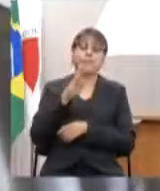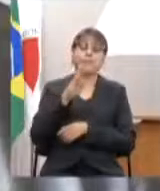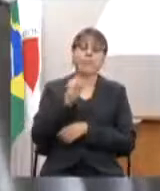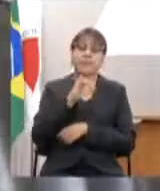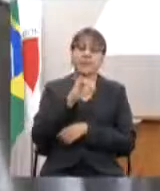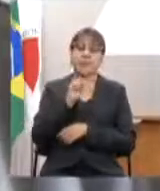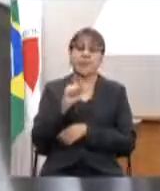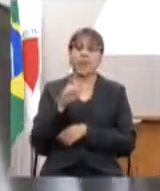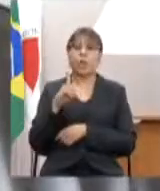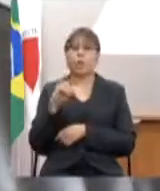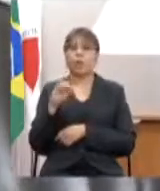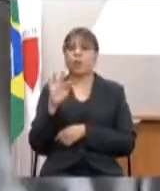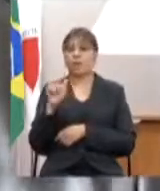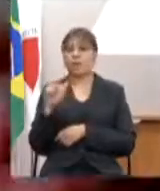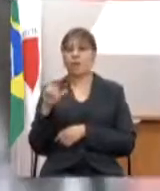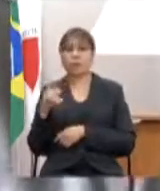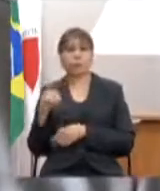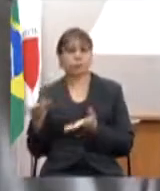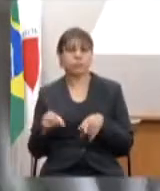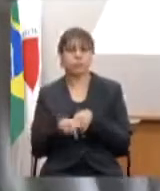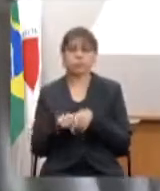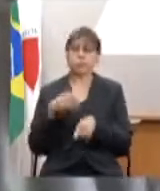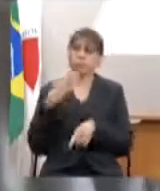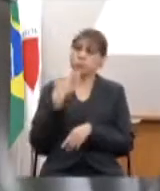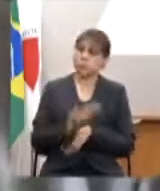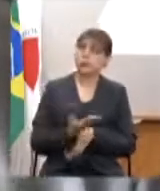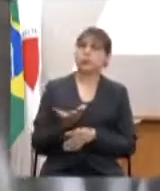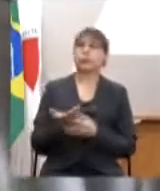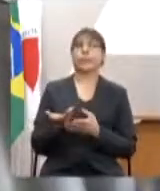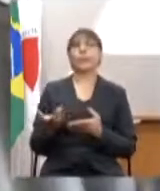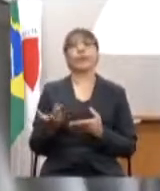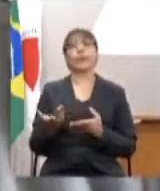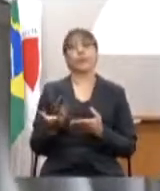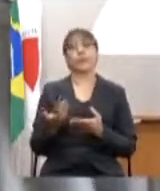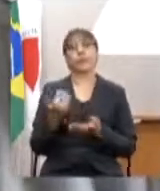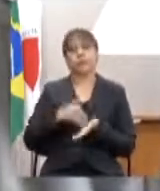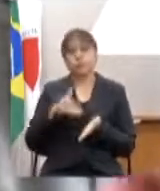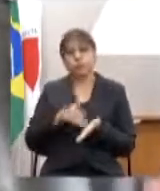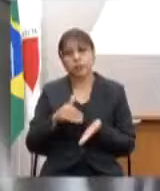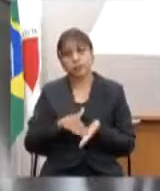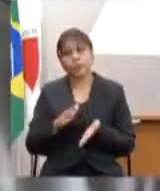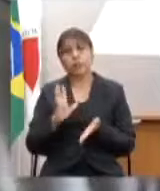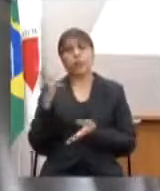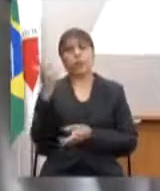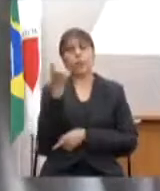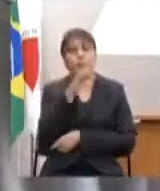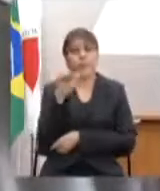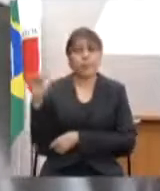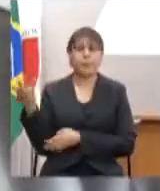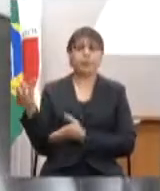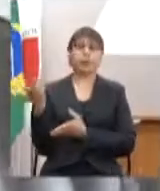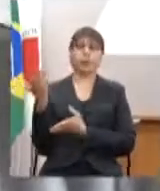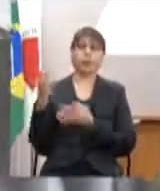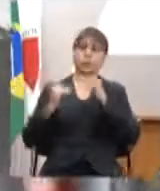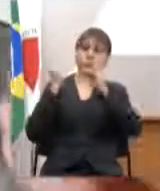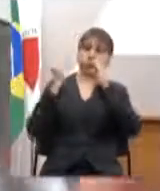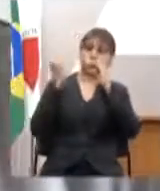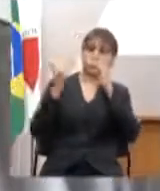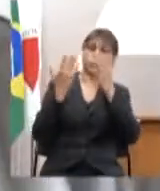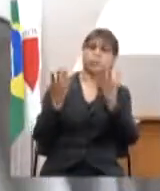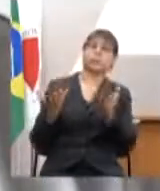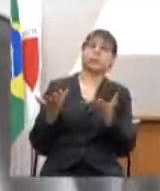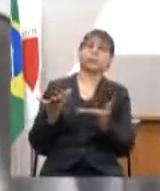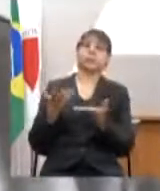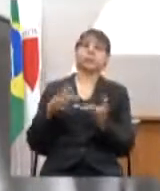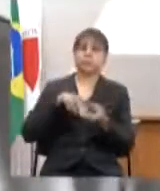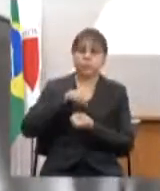iniciativa prosperou pedido de providência a CEMAD Secretaria de Meio Ambiente e Desenvolvimento Sustentável para executar projetos de